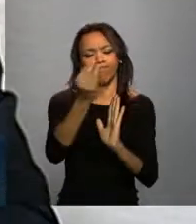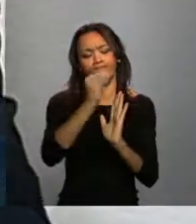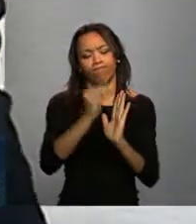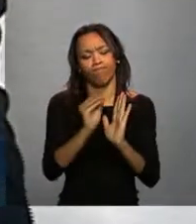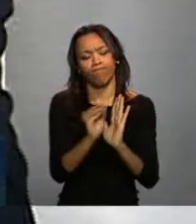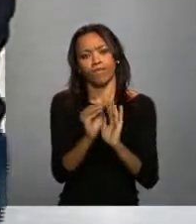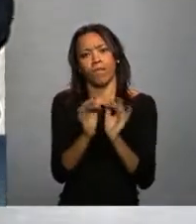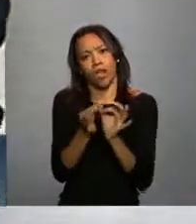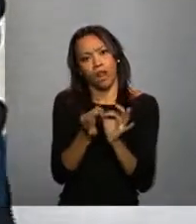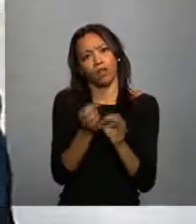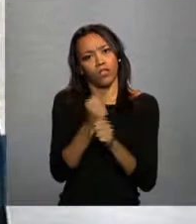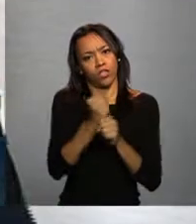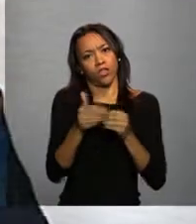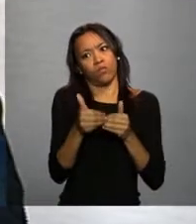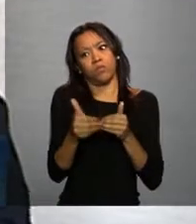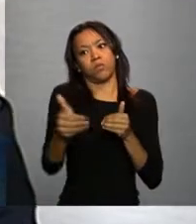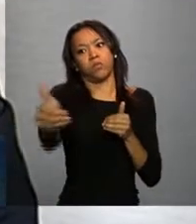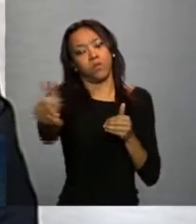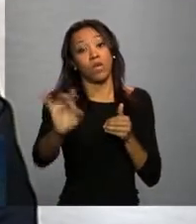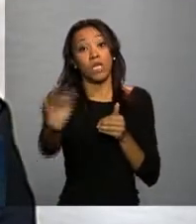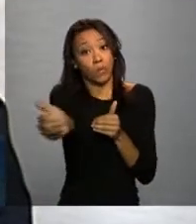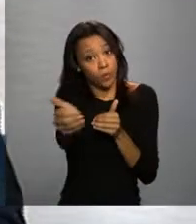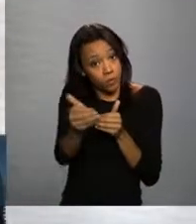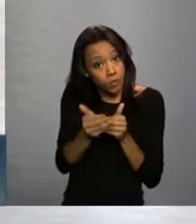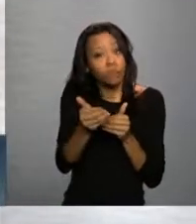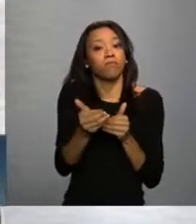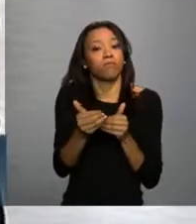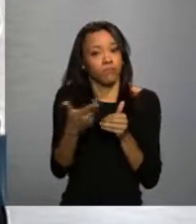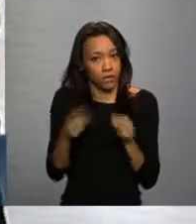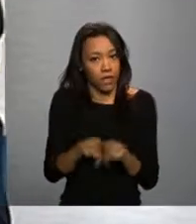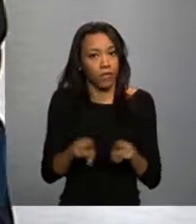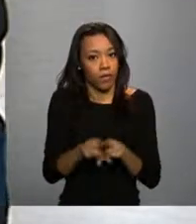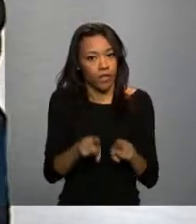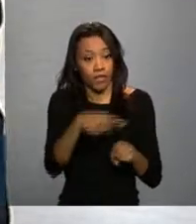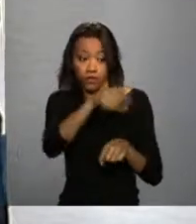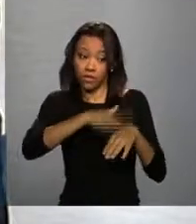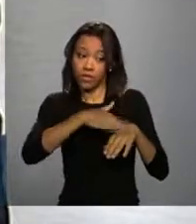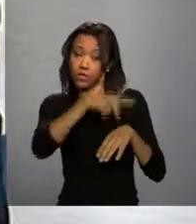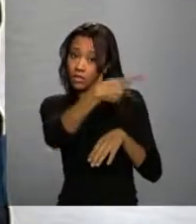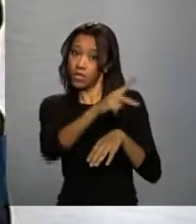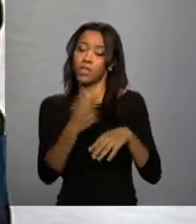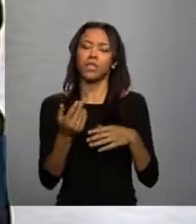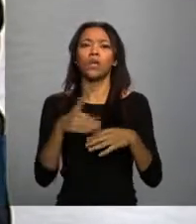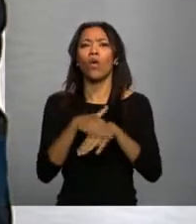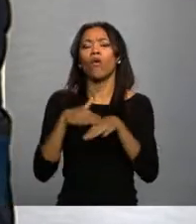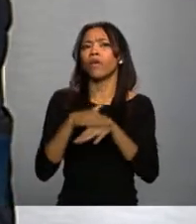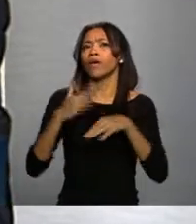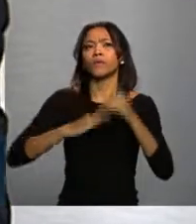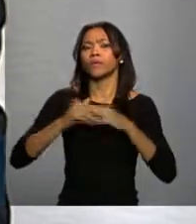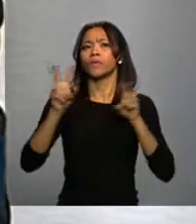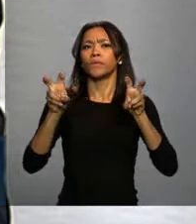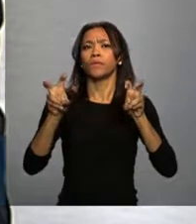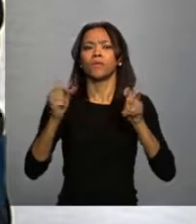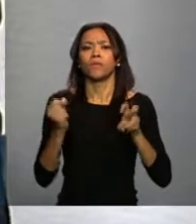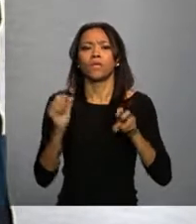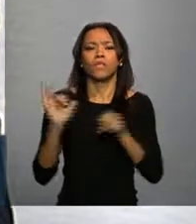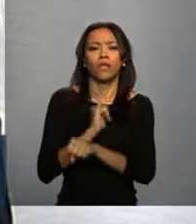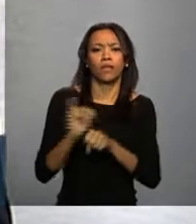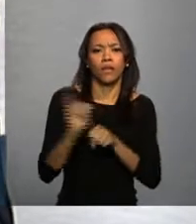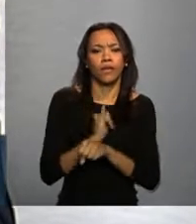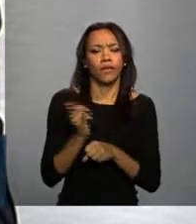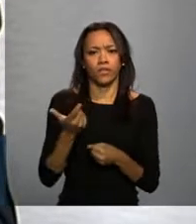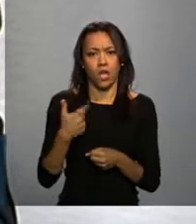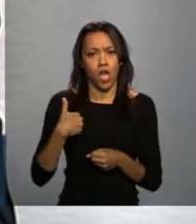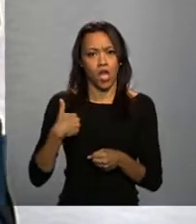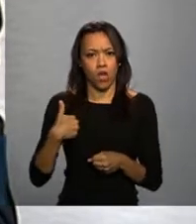que faz parte um pouco da emenda que você nos leu, mas que vocês também pudessem estabelecer algumas estratégias, inclusive